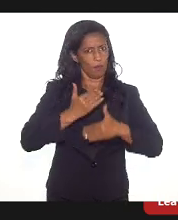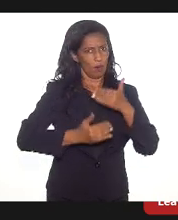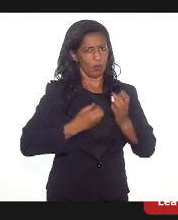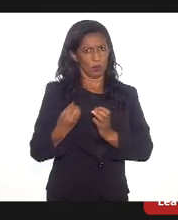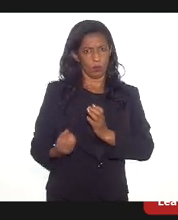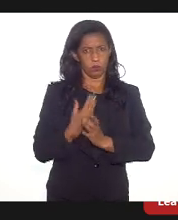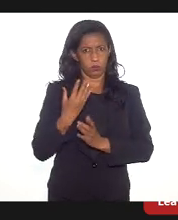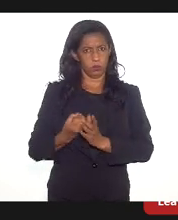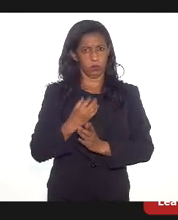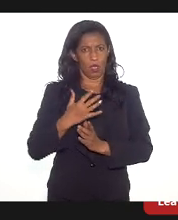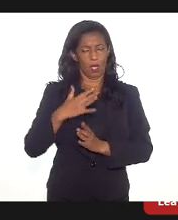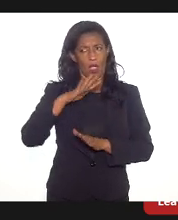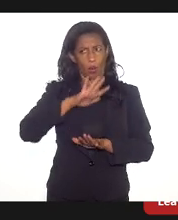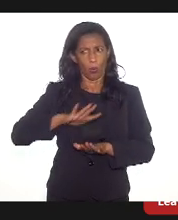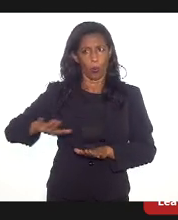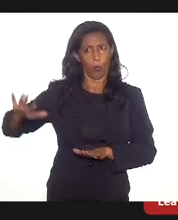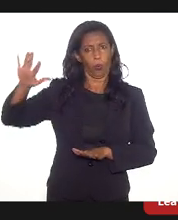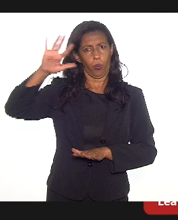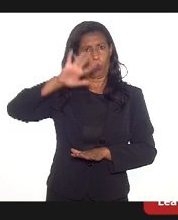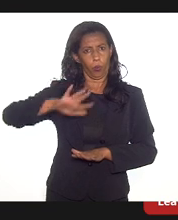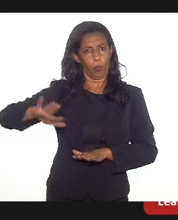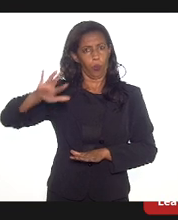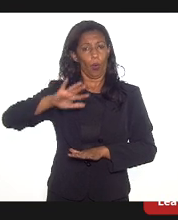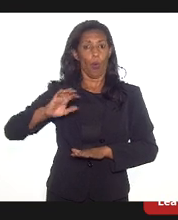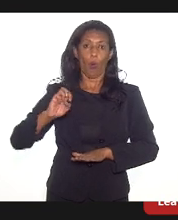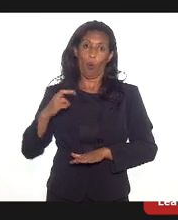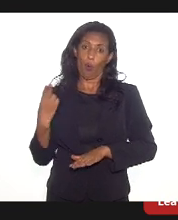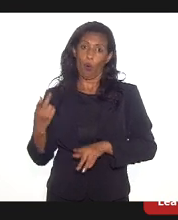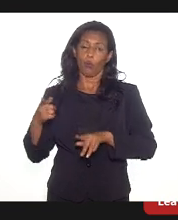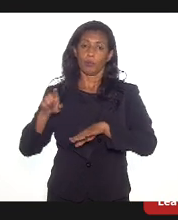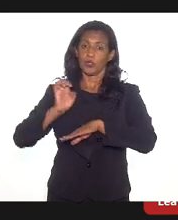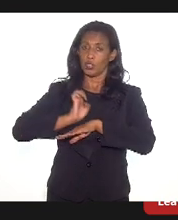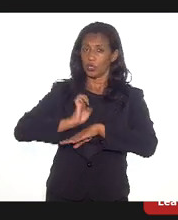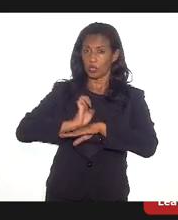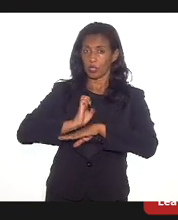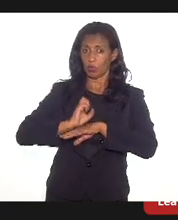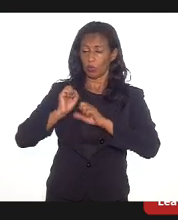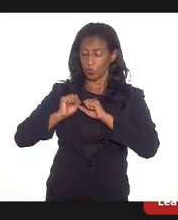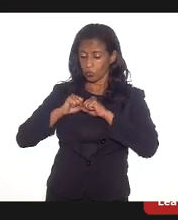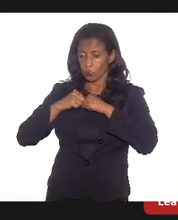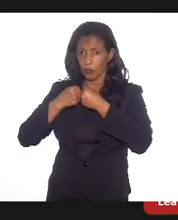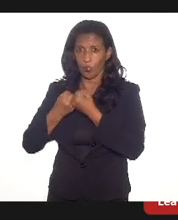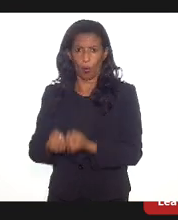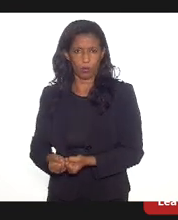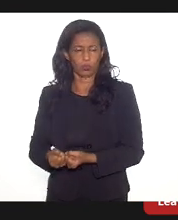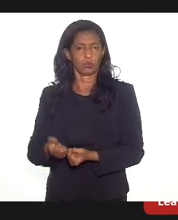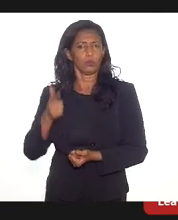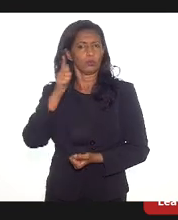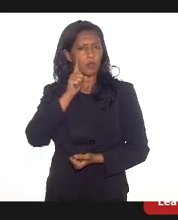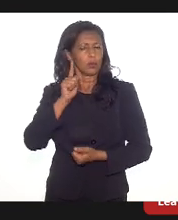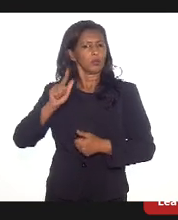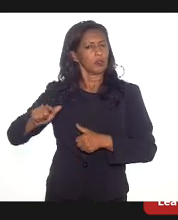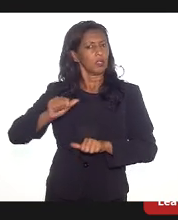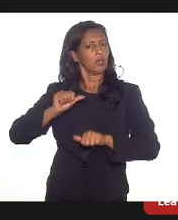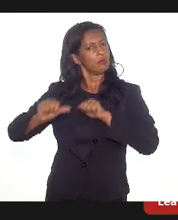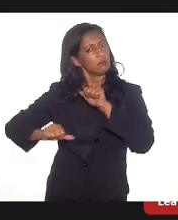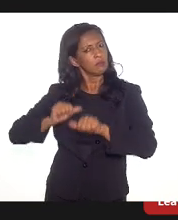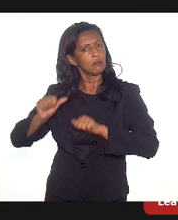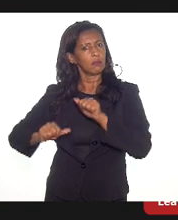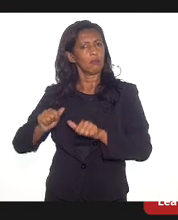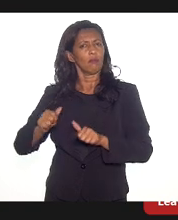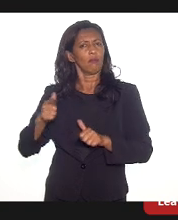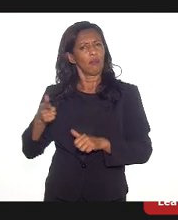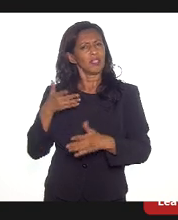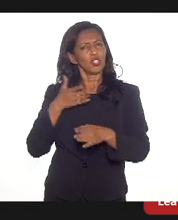a nível regional, nível estadual como parte dos esforços para induzir esse complexo econômico e industrial da saúde. Mas a gente